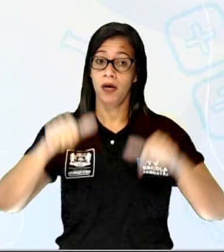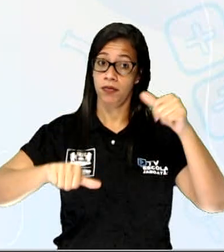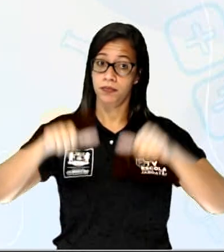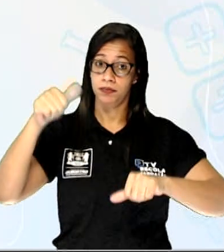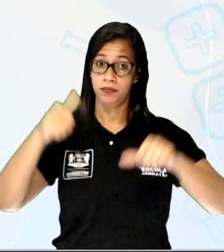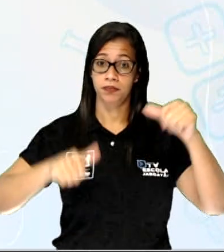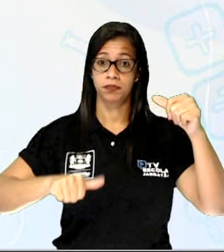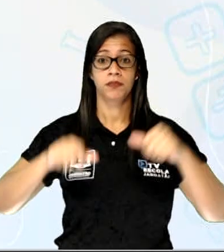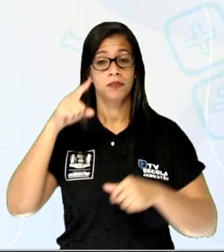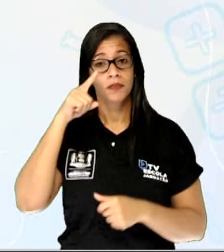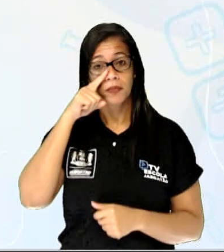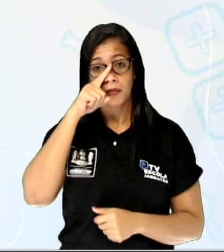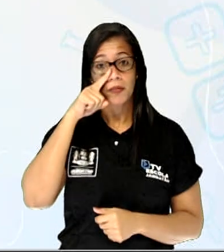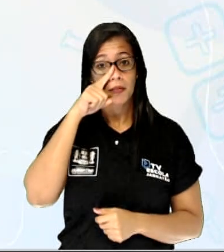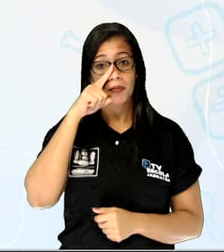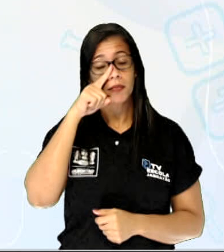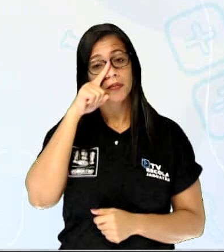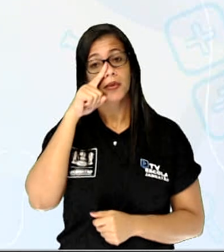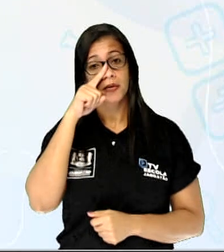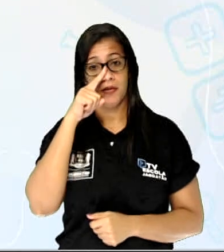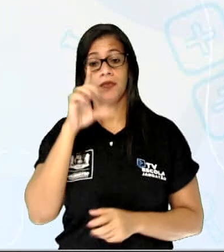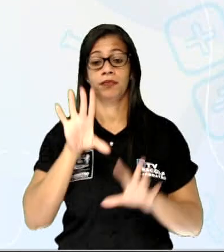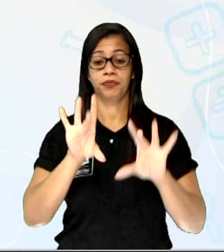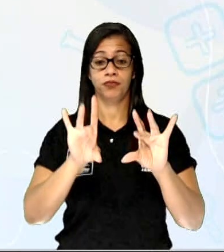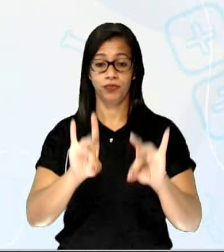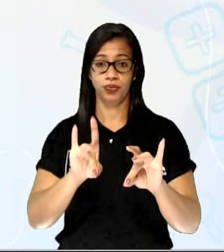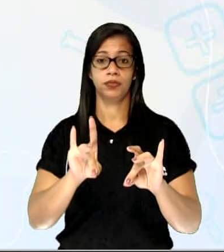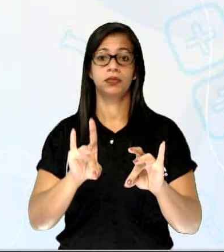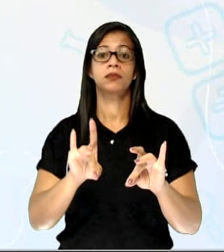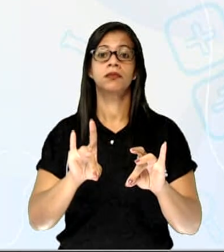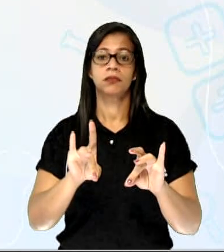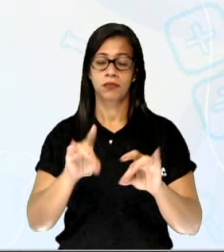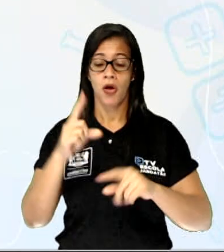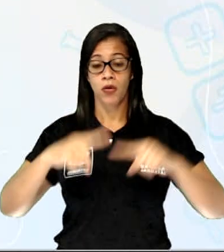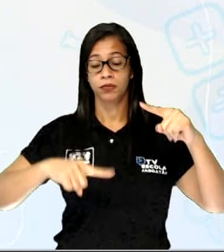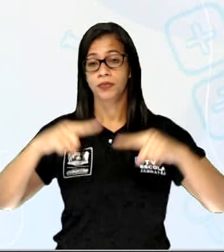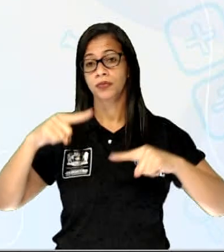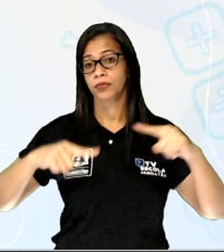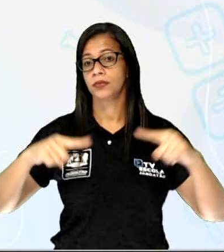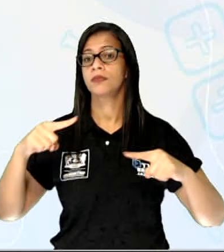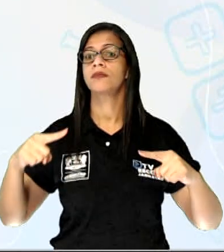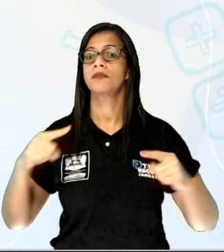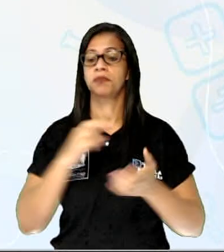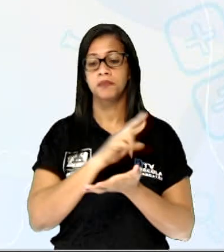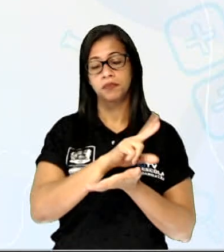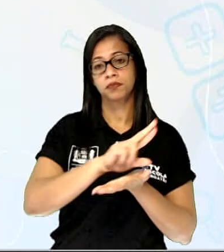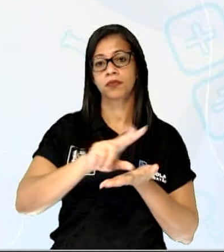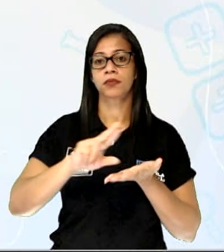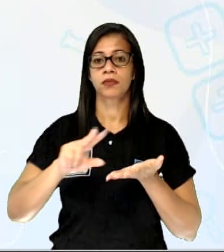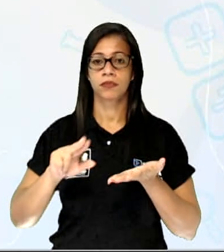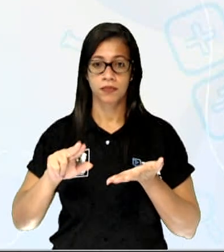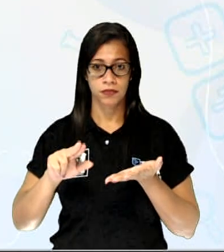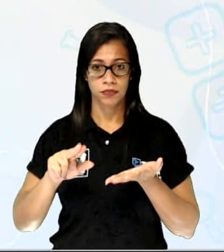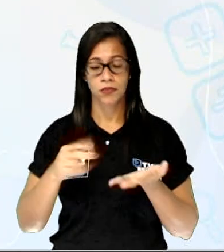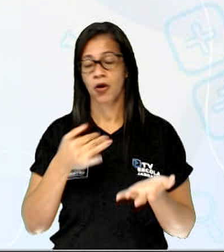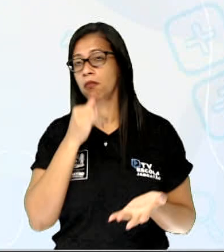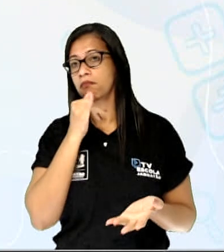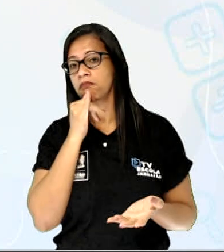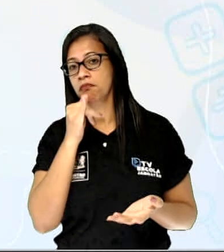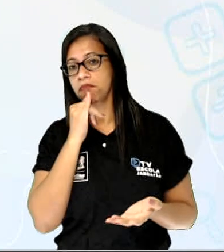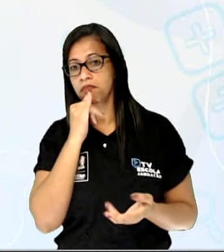perigos no uso e contato com objetos e produtos diversos. Cortantes,